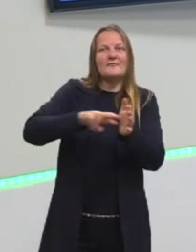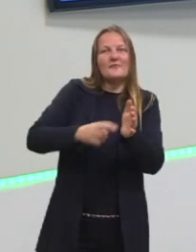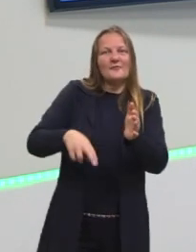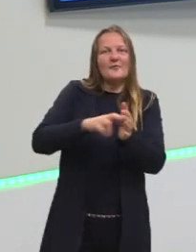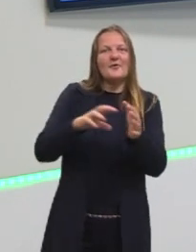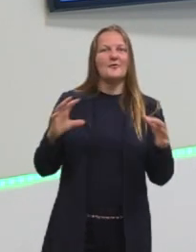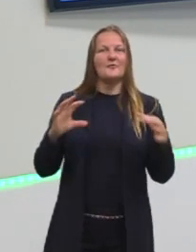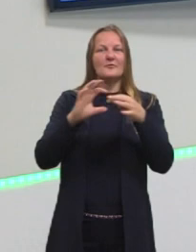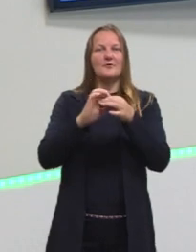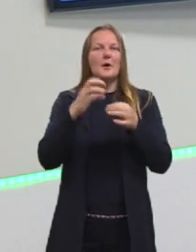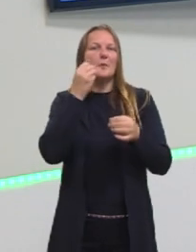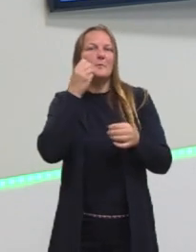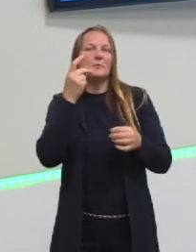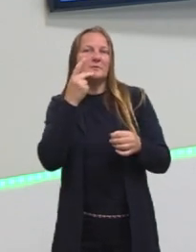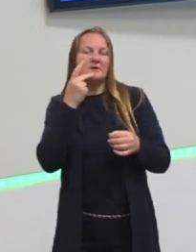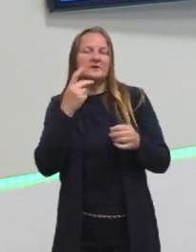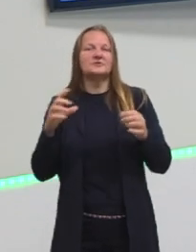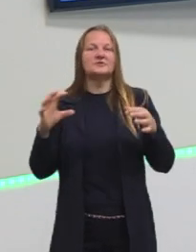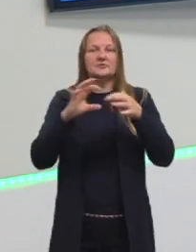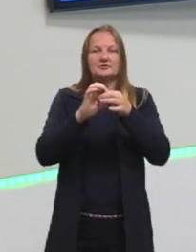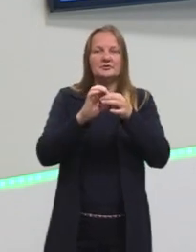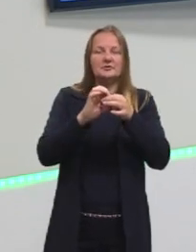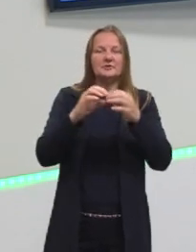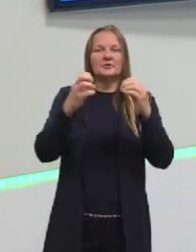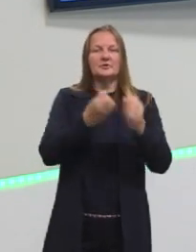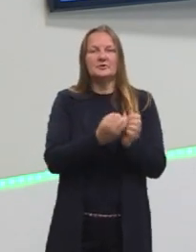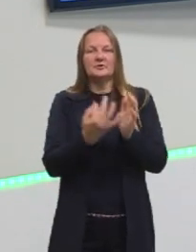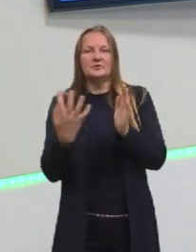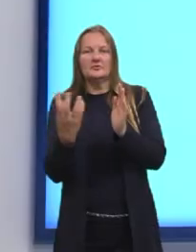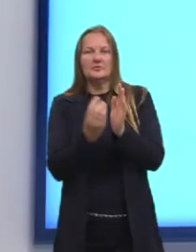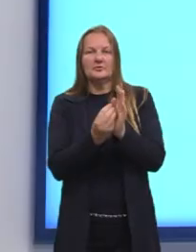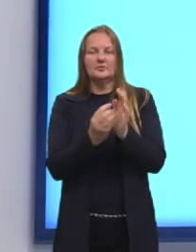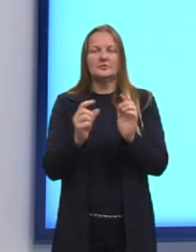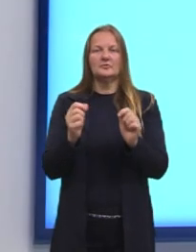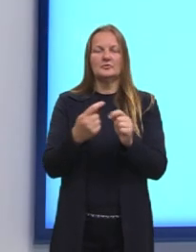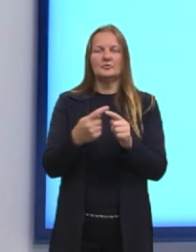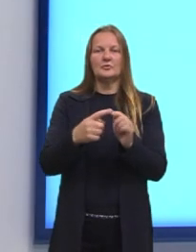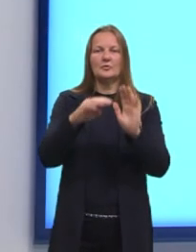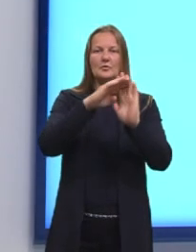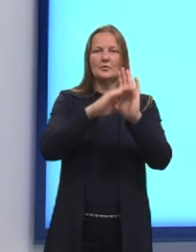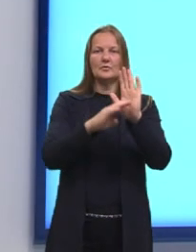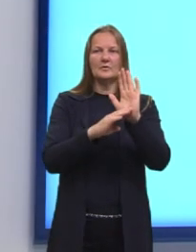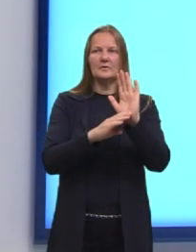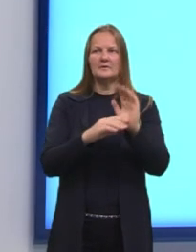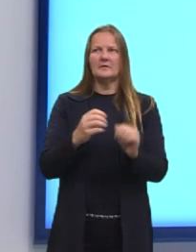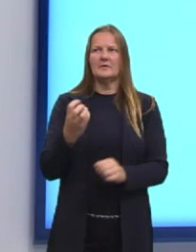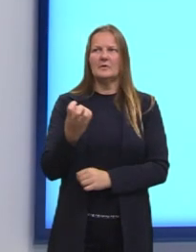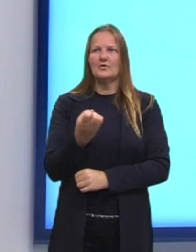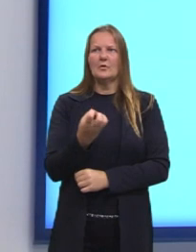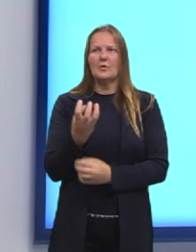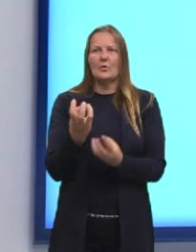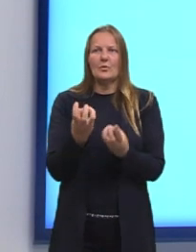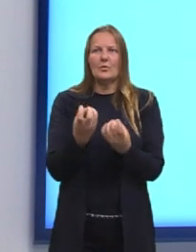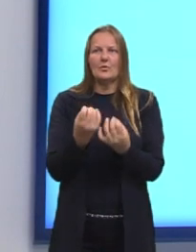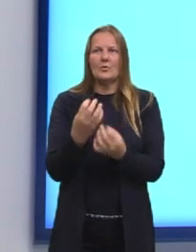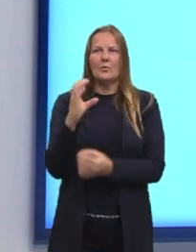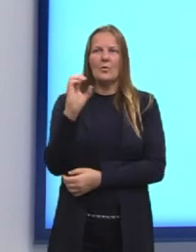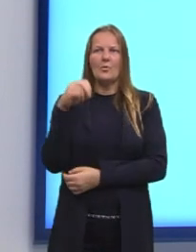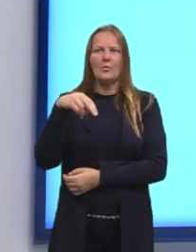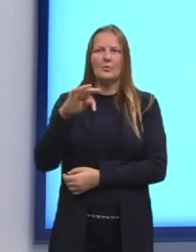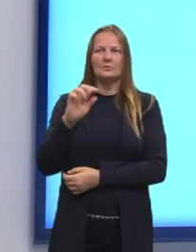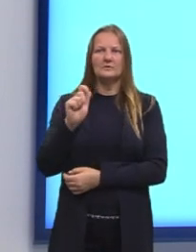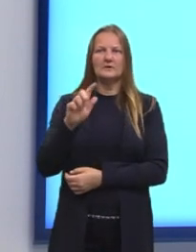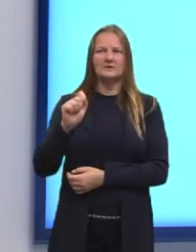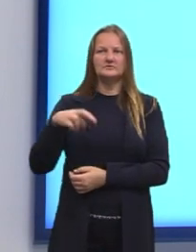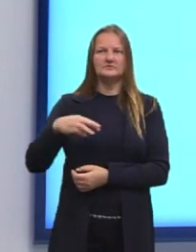entre a probabilidade e a análise. Então vamos lá. O princípio fundamental da contagem. Ele também é